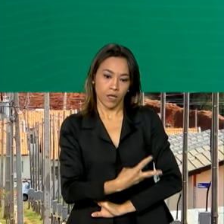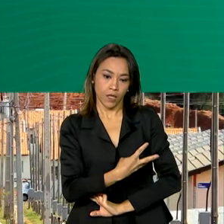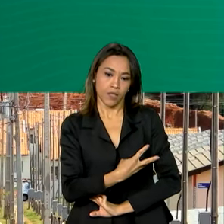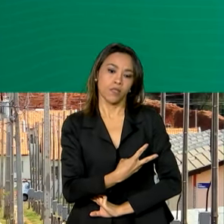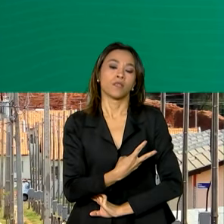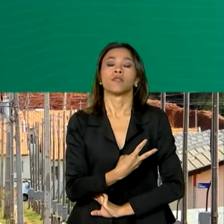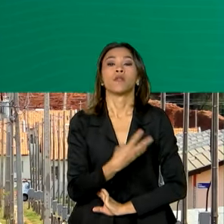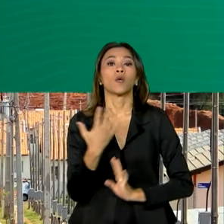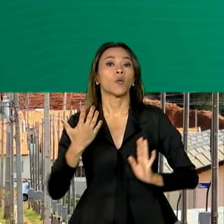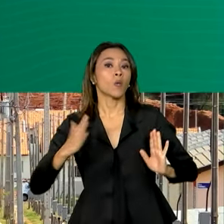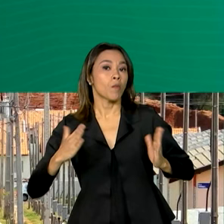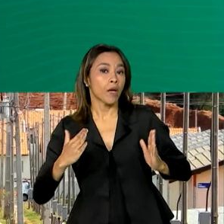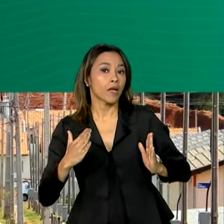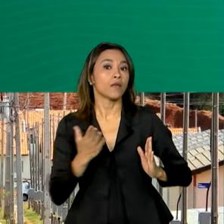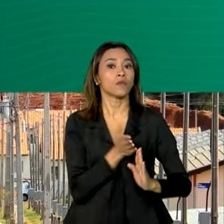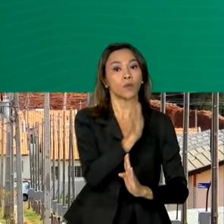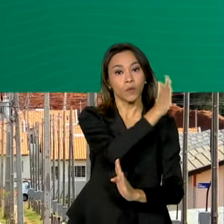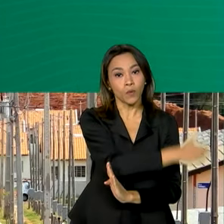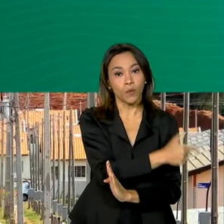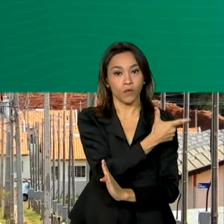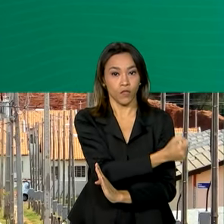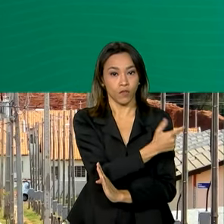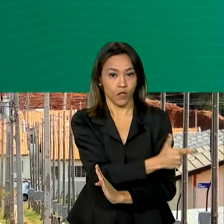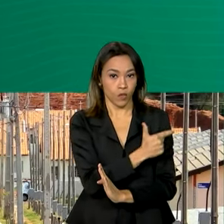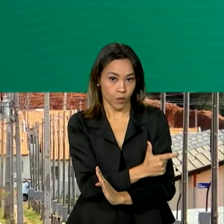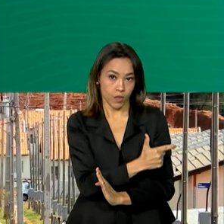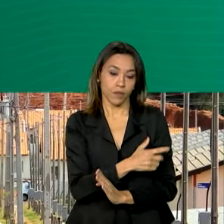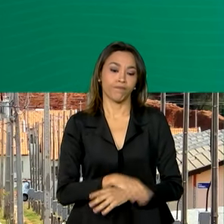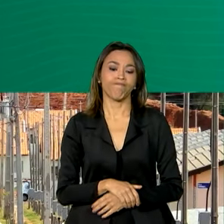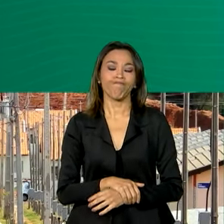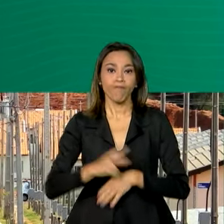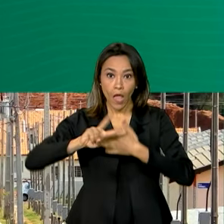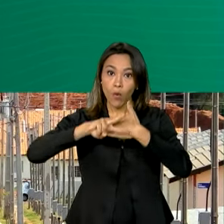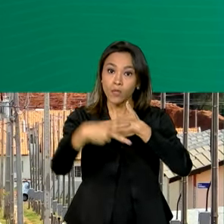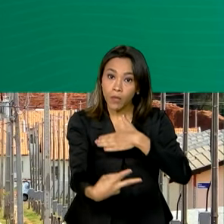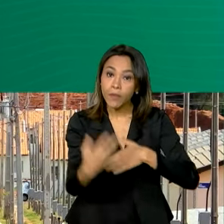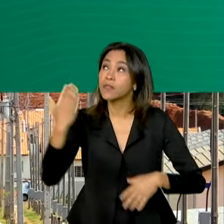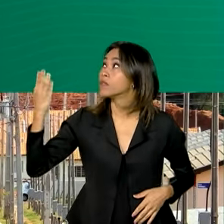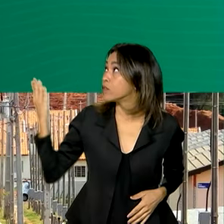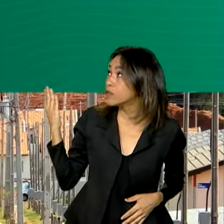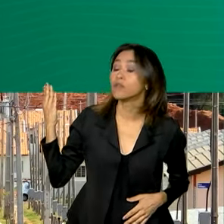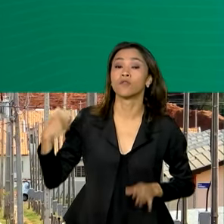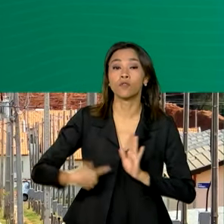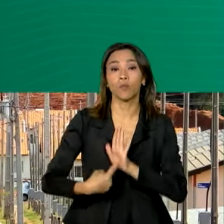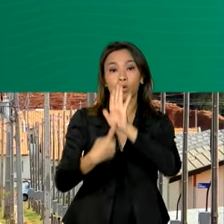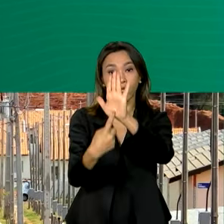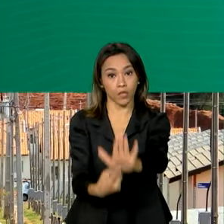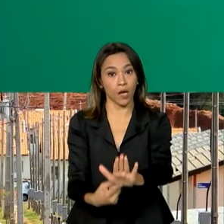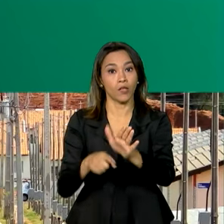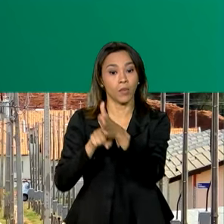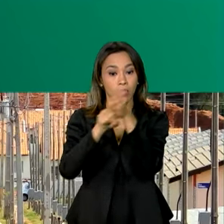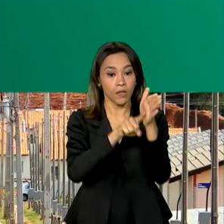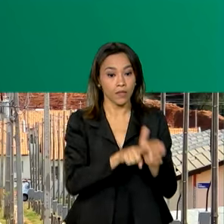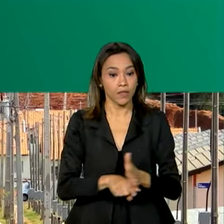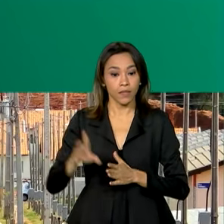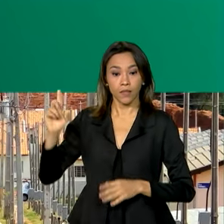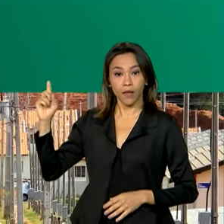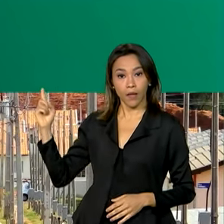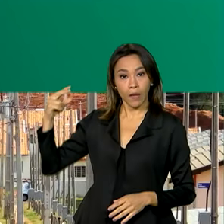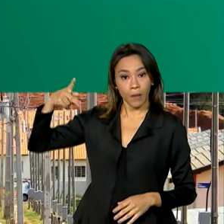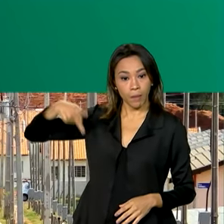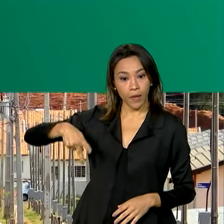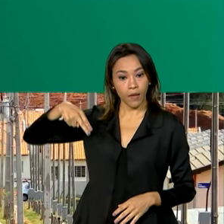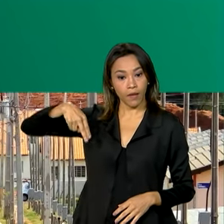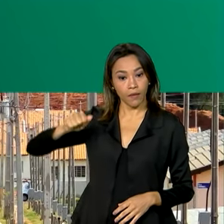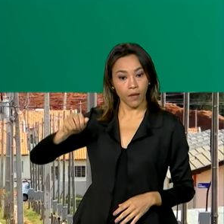relação a 2022. Uma das consequências revelada pela PNAD contínua foi a